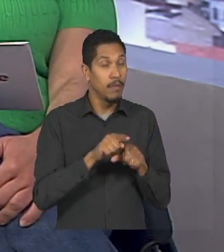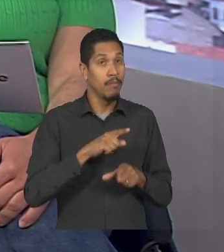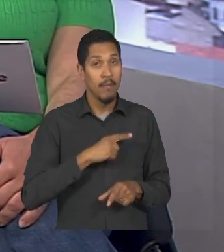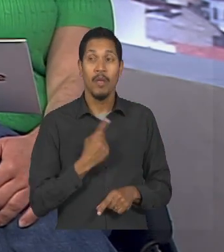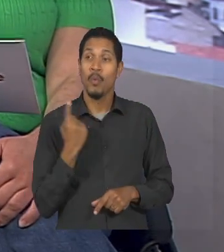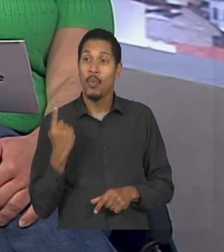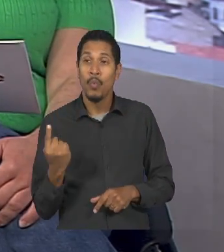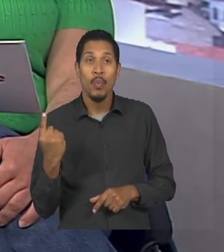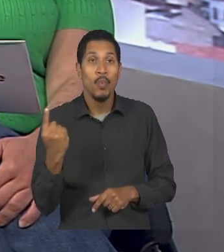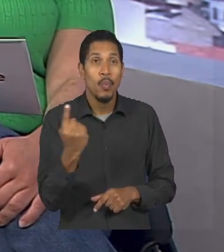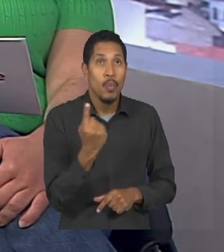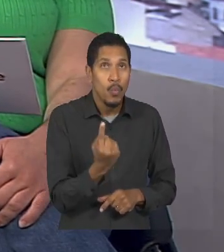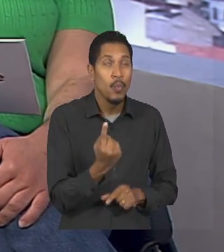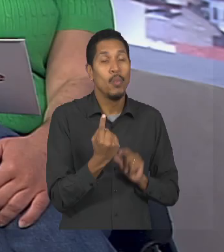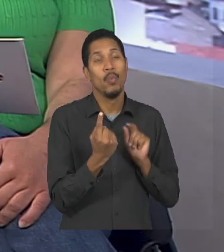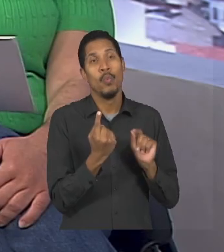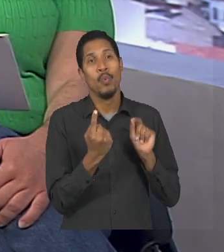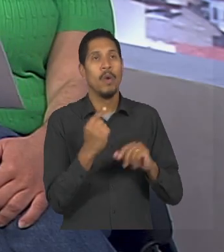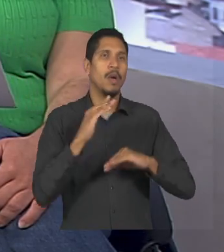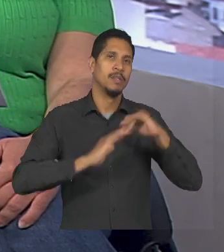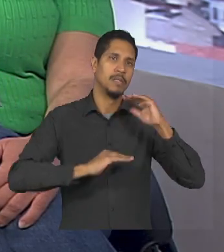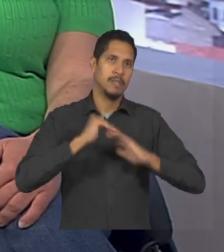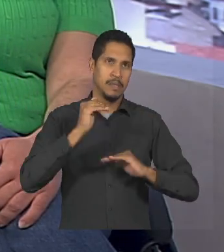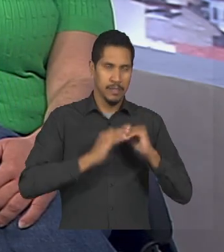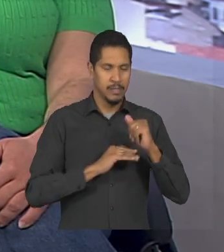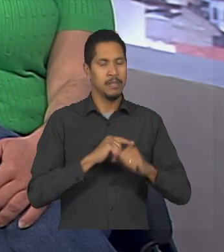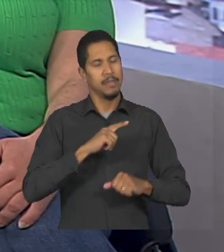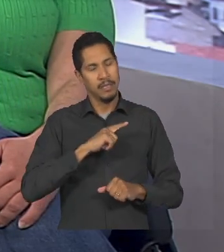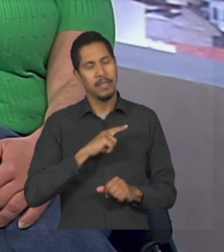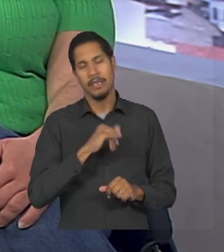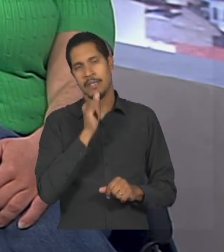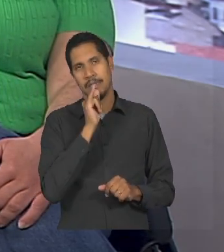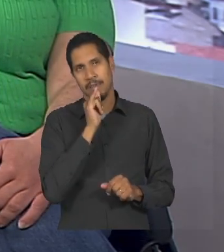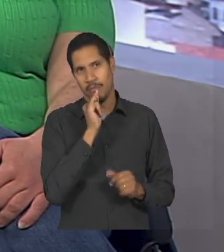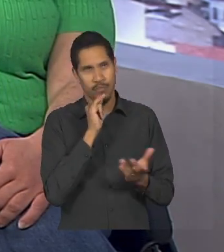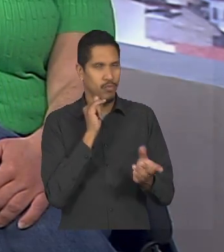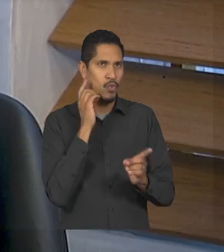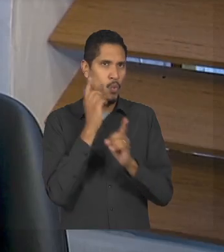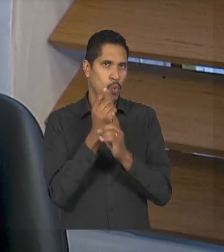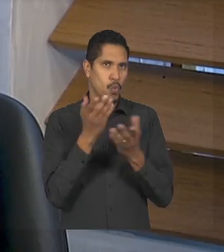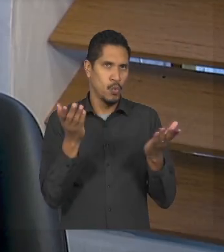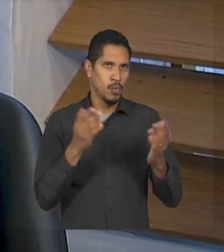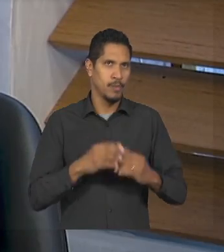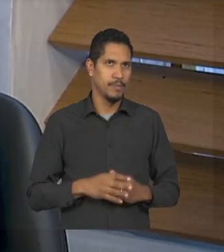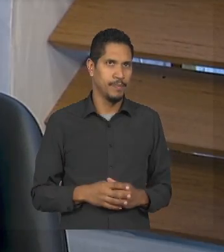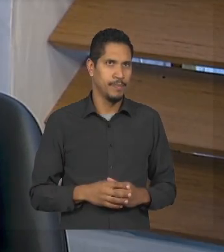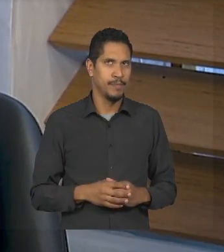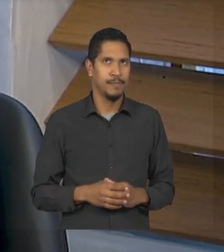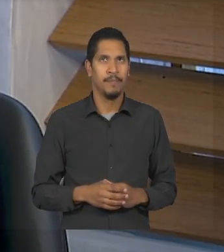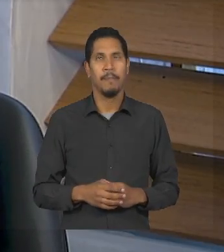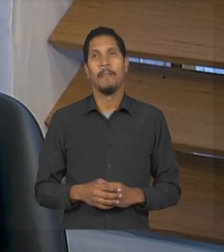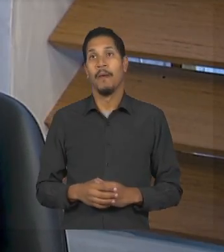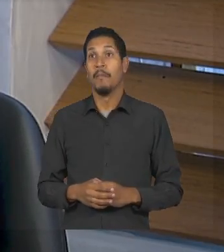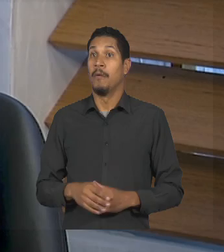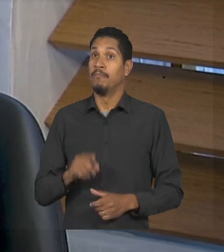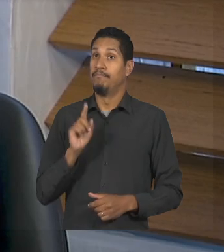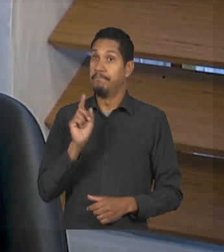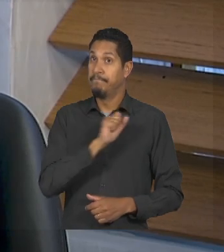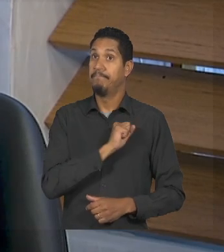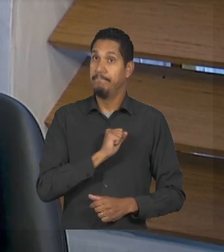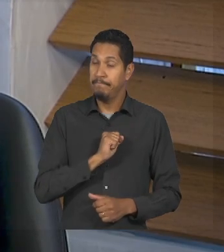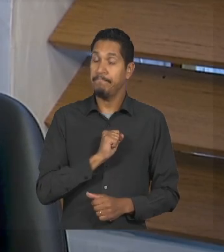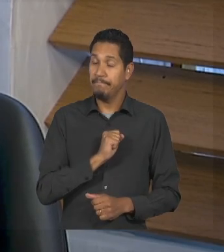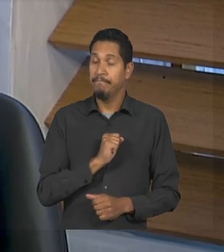essas atividades que vocês fazem por exemplo esse simpósio primeiro de tudo